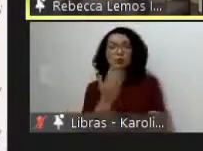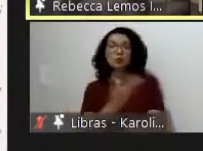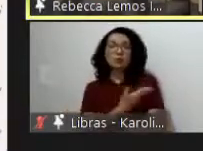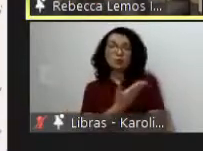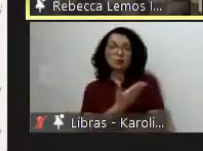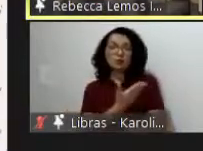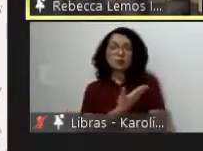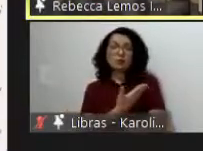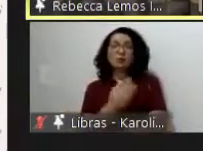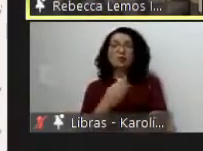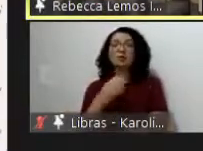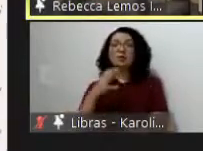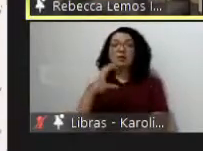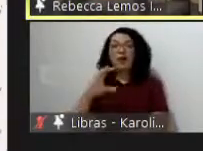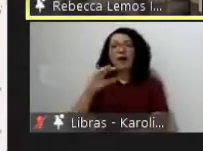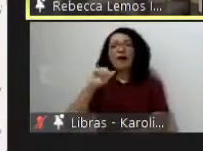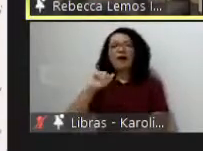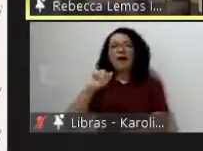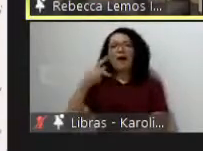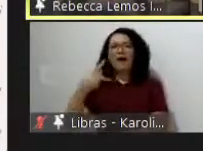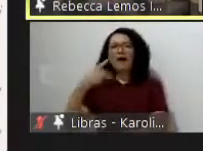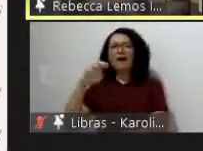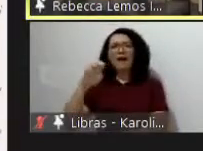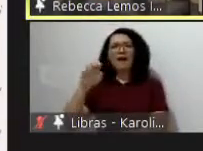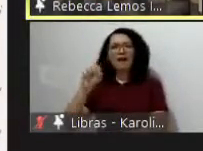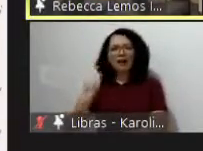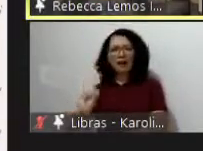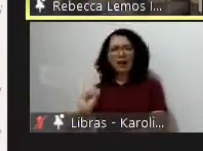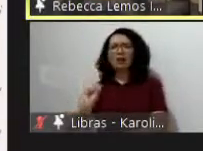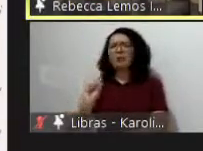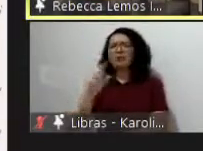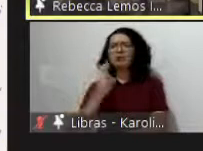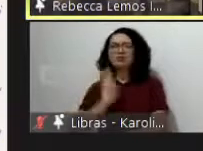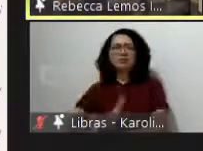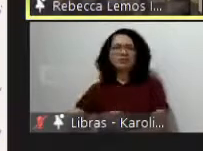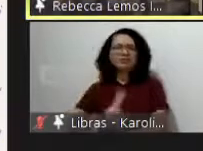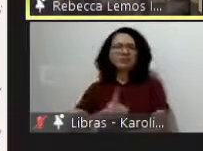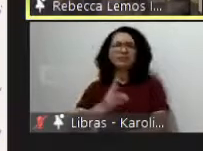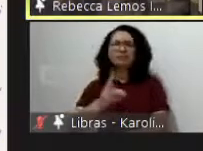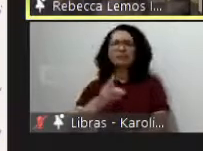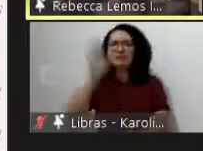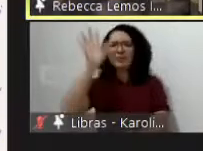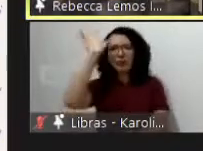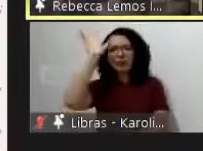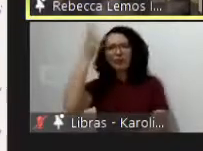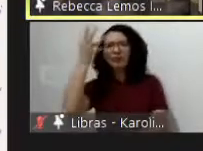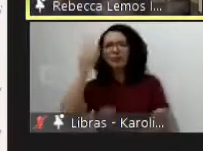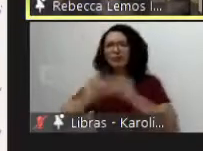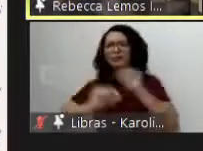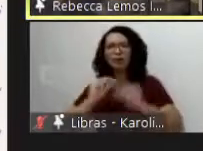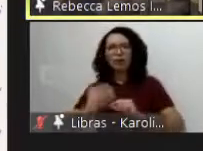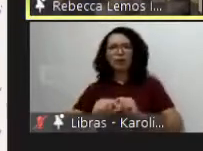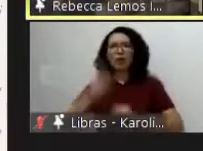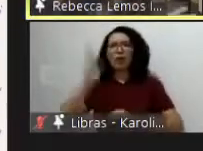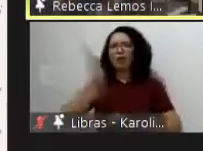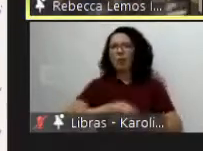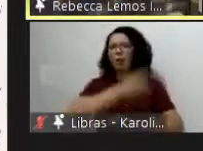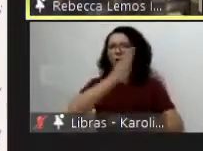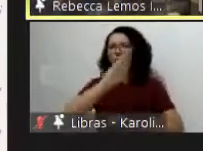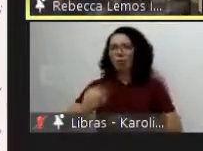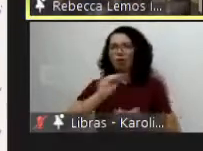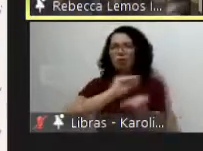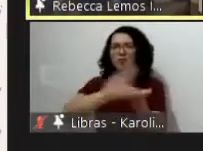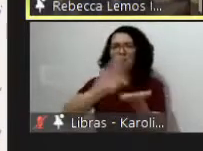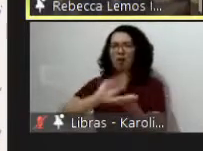CAPES negava sempre bolsas para os estudantes de sanduíche ou de recursos para nossas pesquisas porque a América